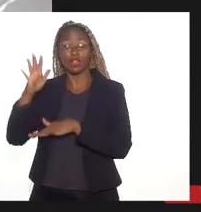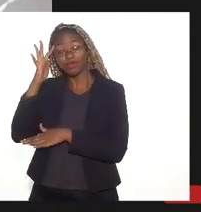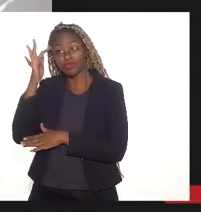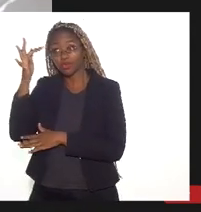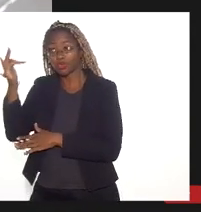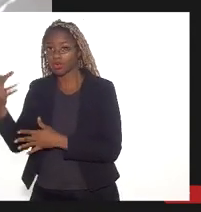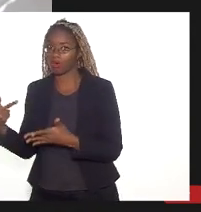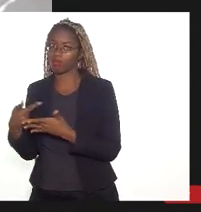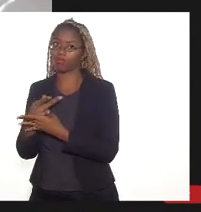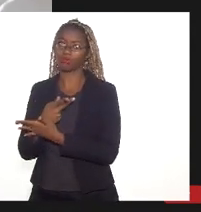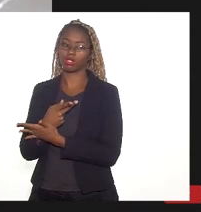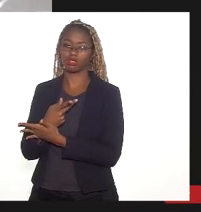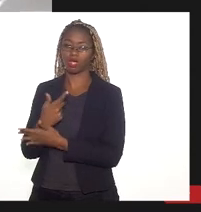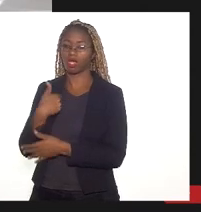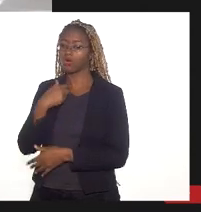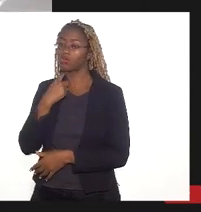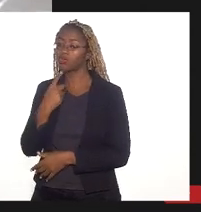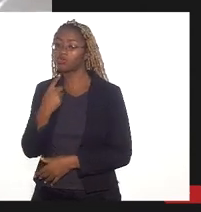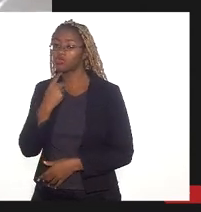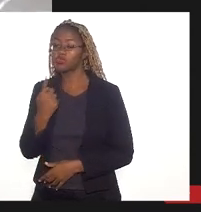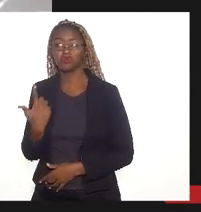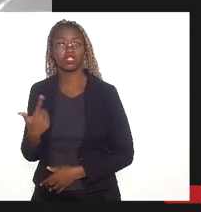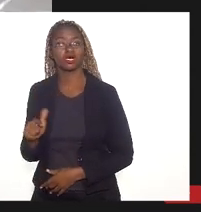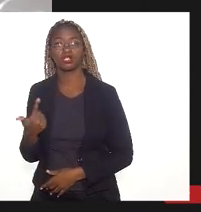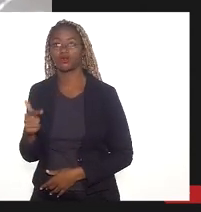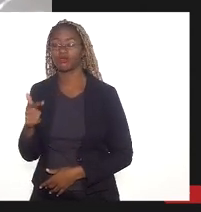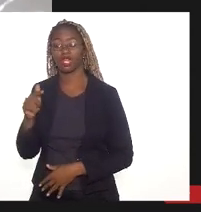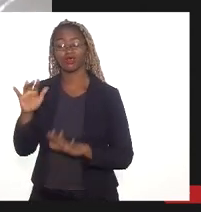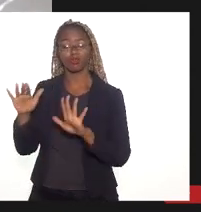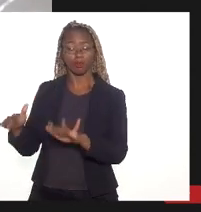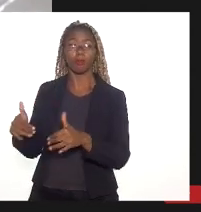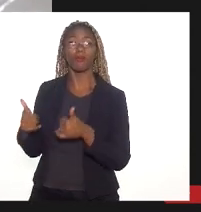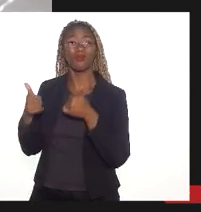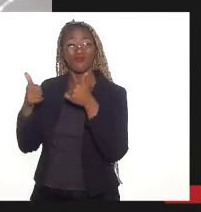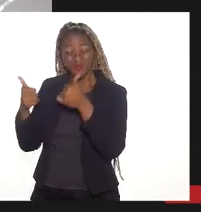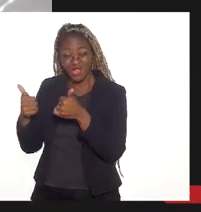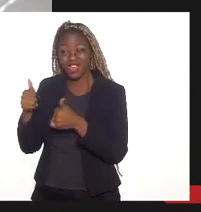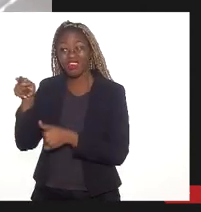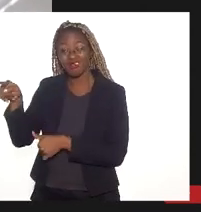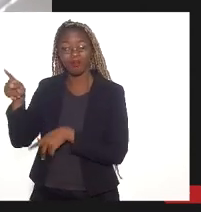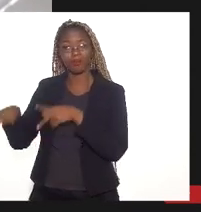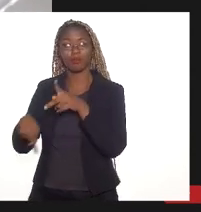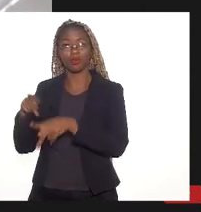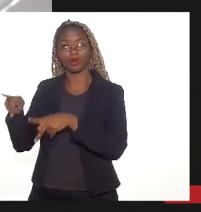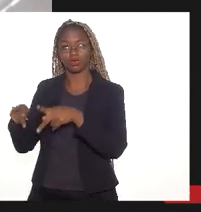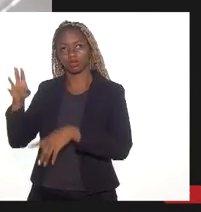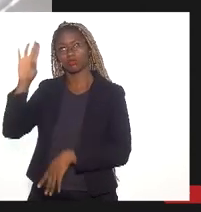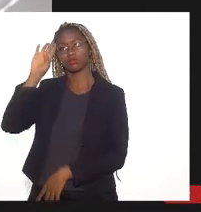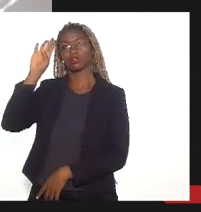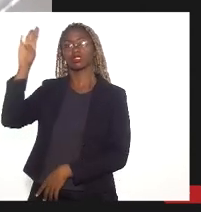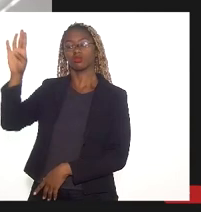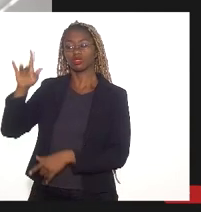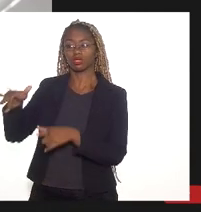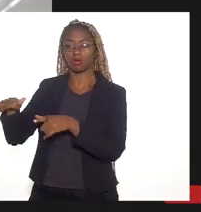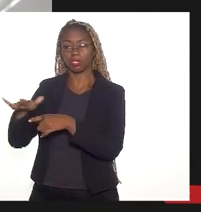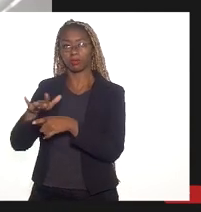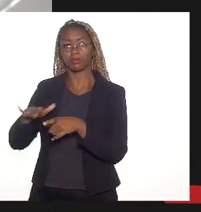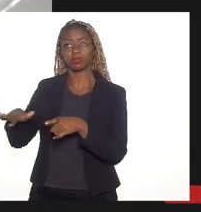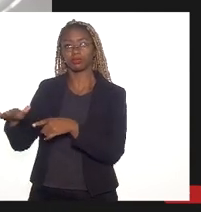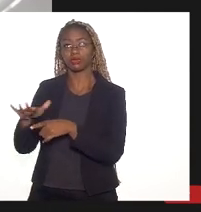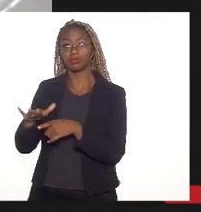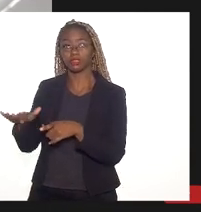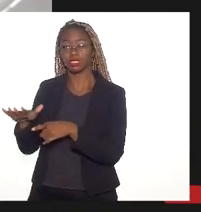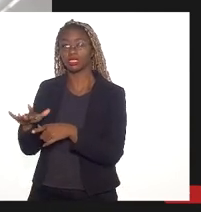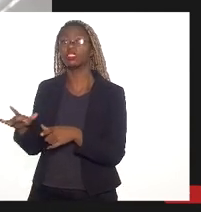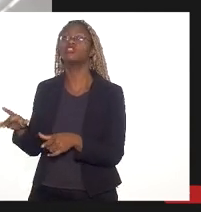posteriormente. eu não tenho dúvidas que o melhor para aquela população, principalmente, para meio ambiente, vai